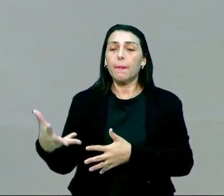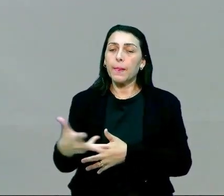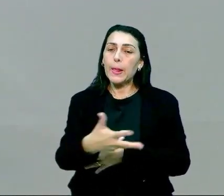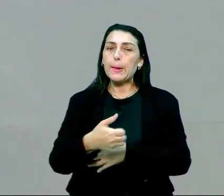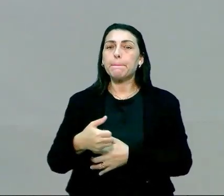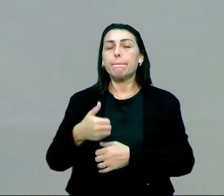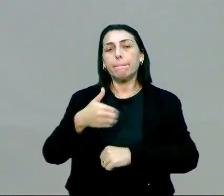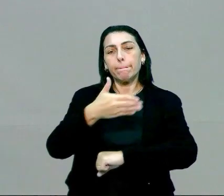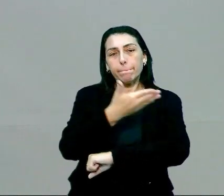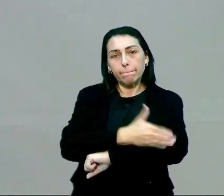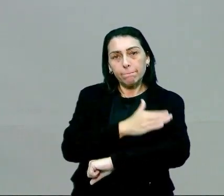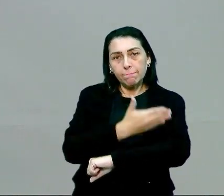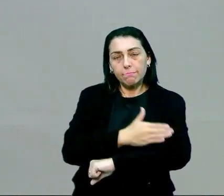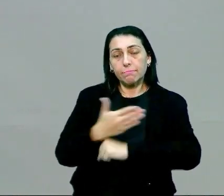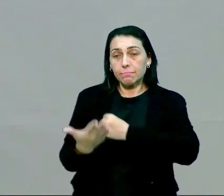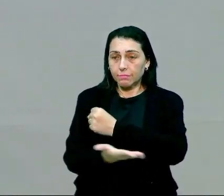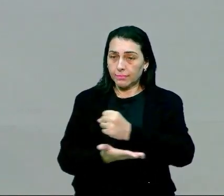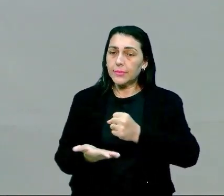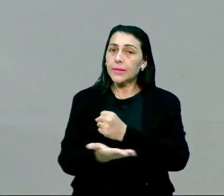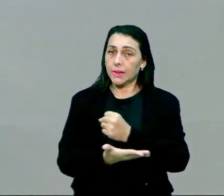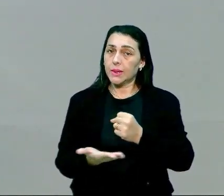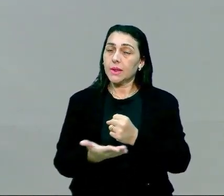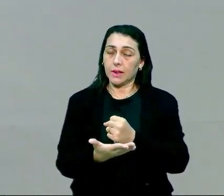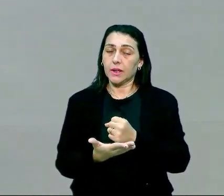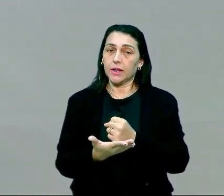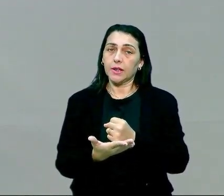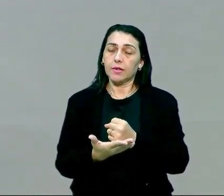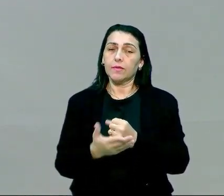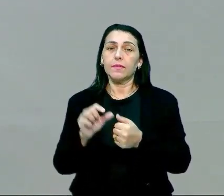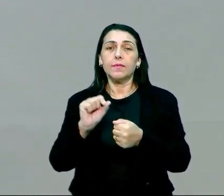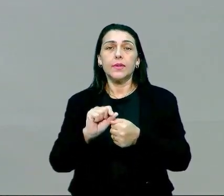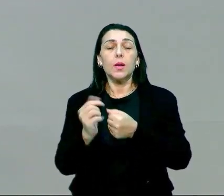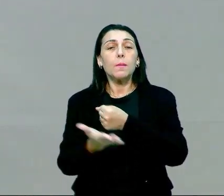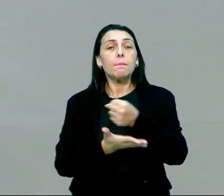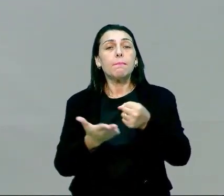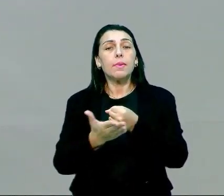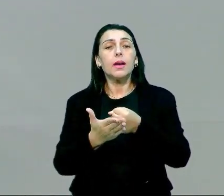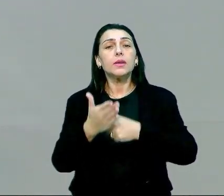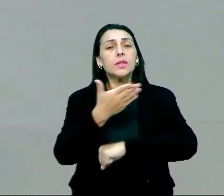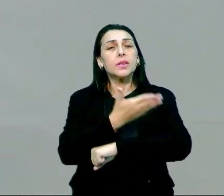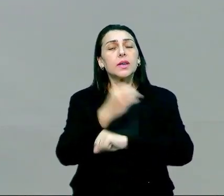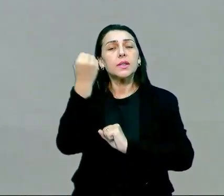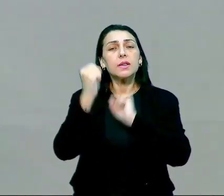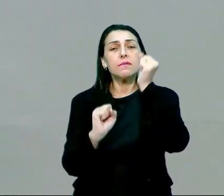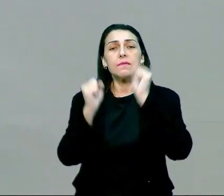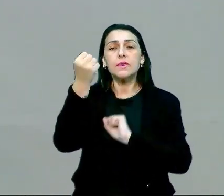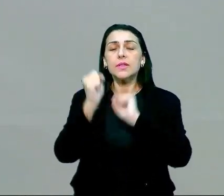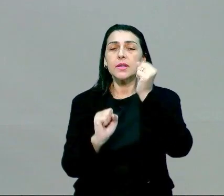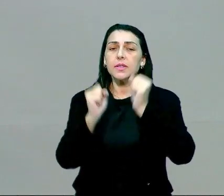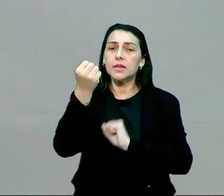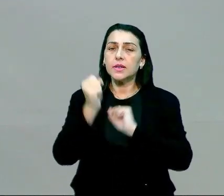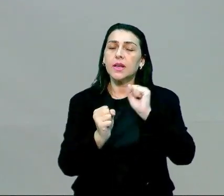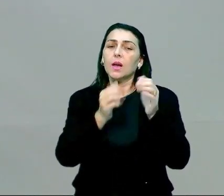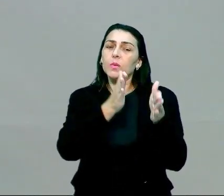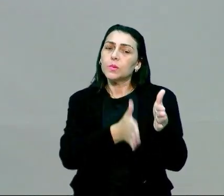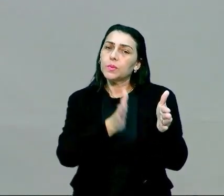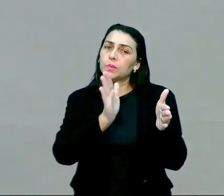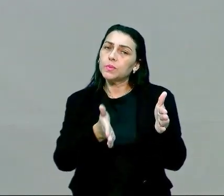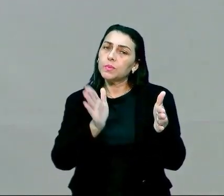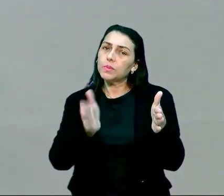com base no seu treinamento. E aí esse treinamento vai vir com base de exercícios físicos que vão ser aquelas séries